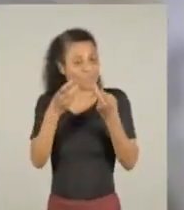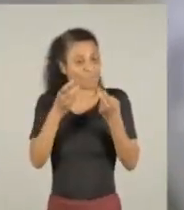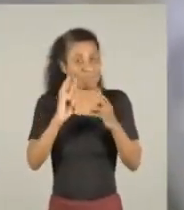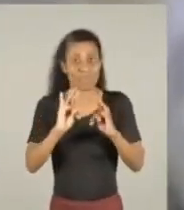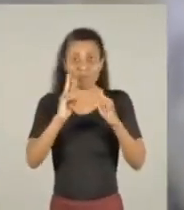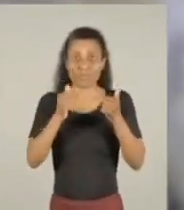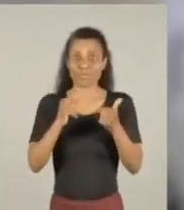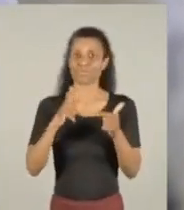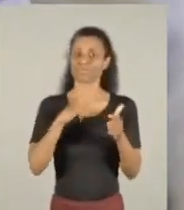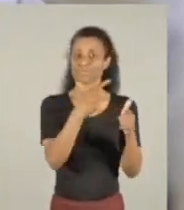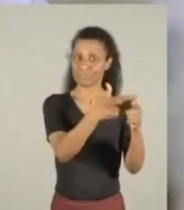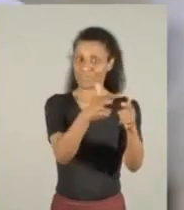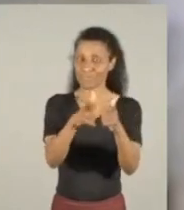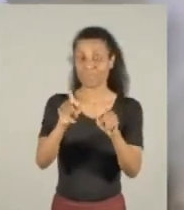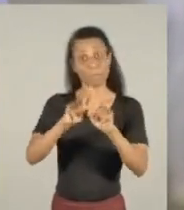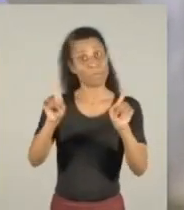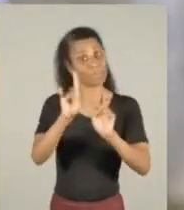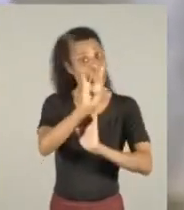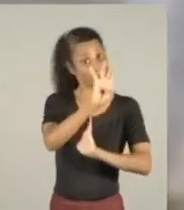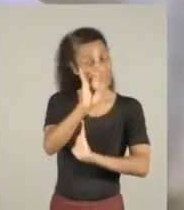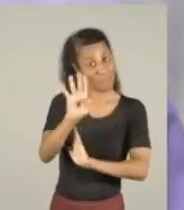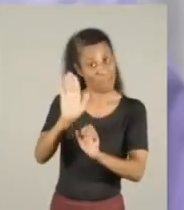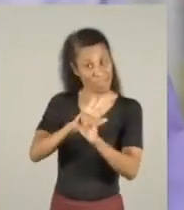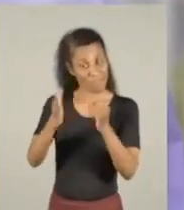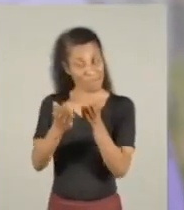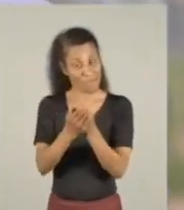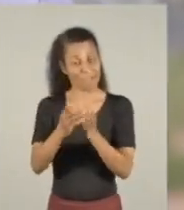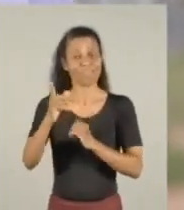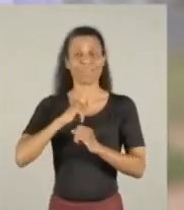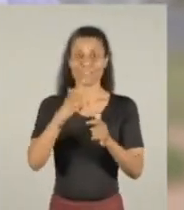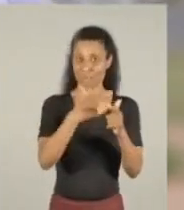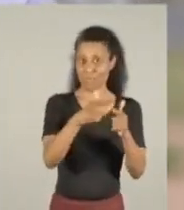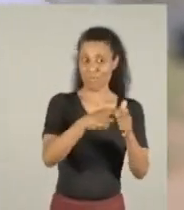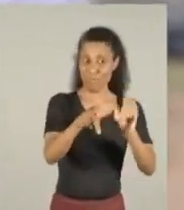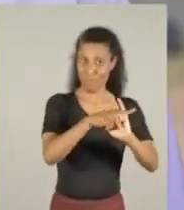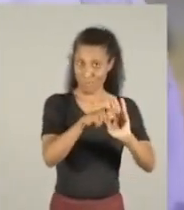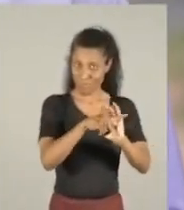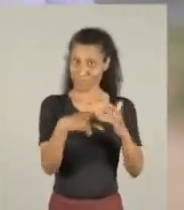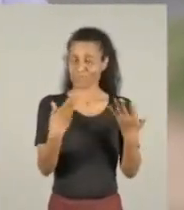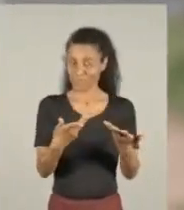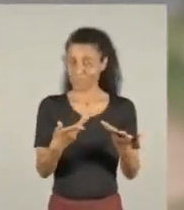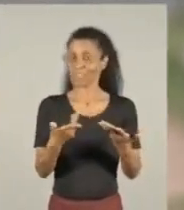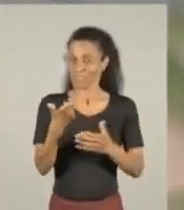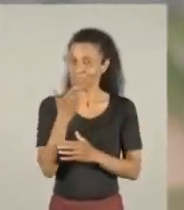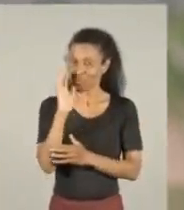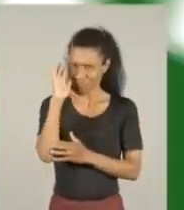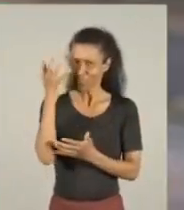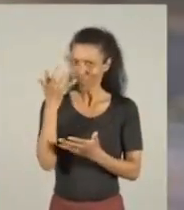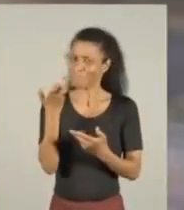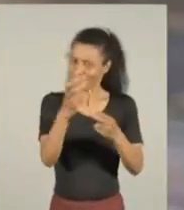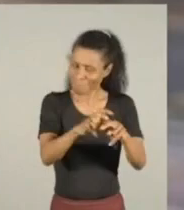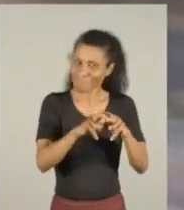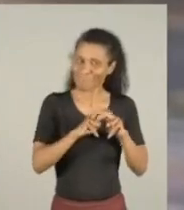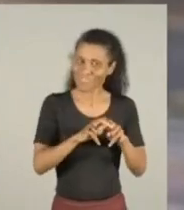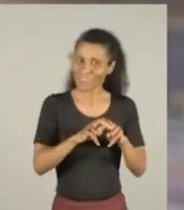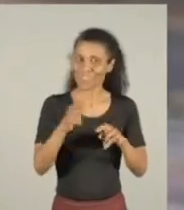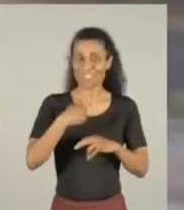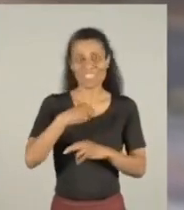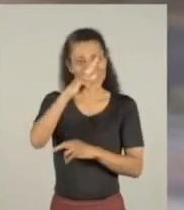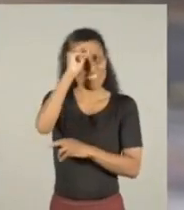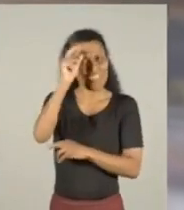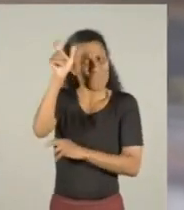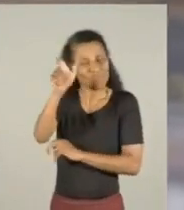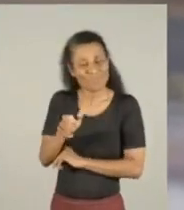atingem a todos, mas cada bairro tem as suas necessidades. E vamos enfrentá-las. É por isso